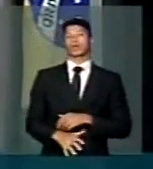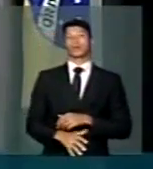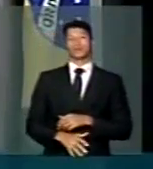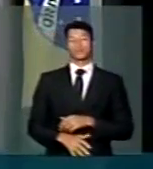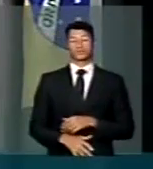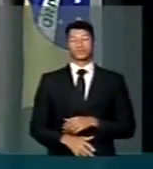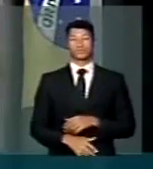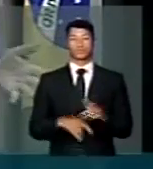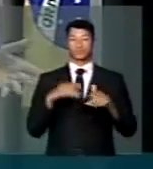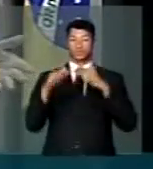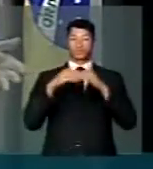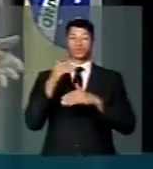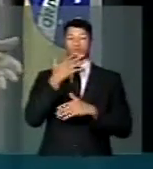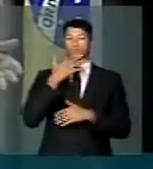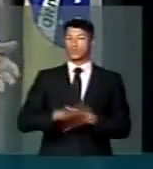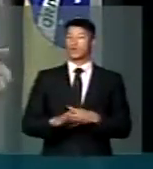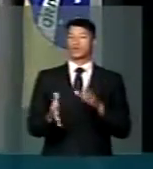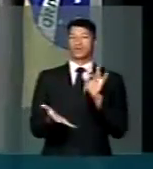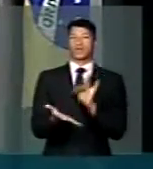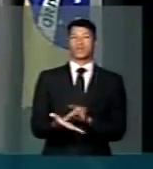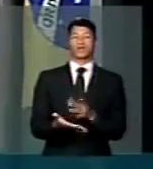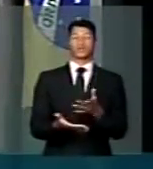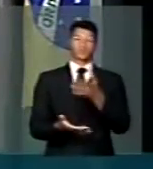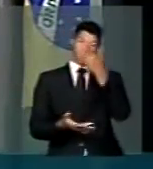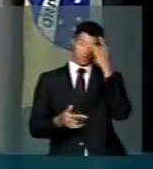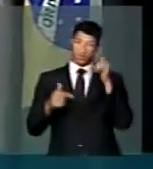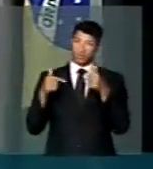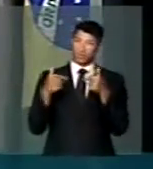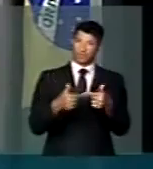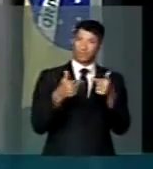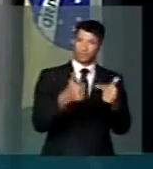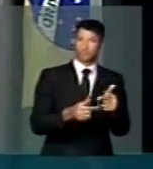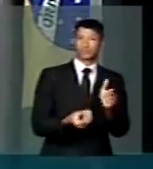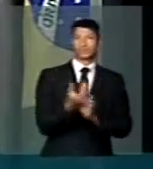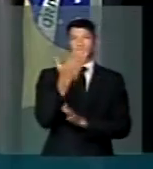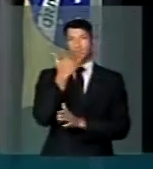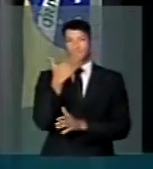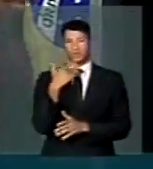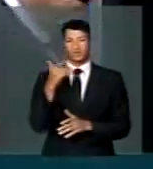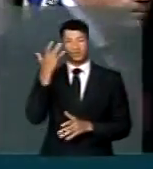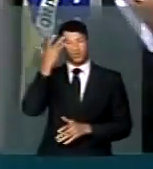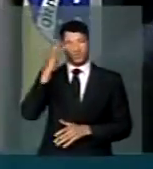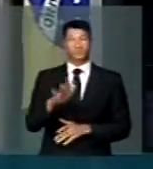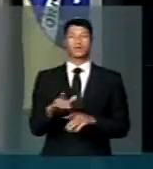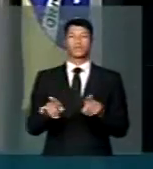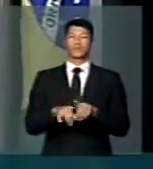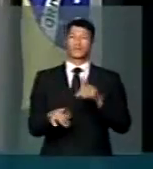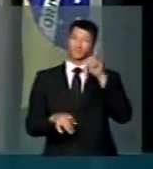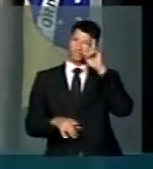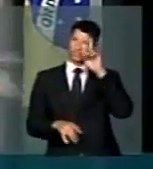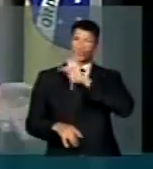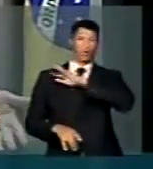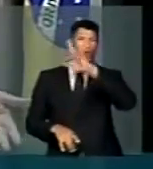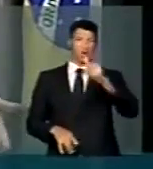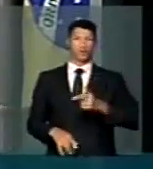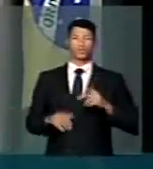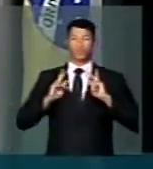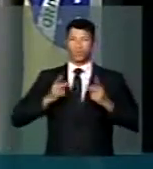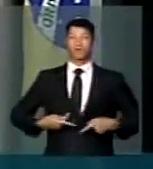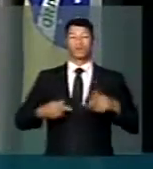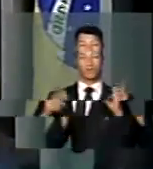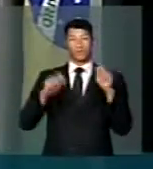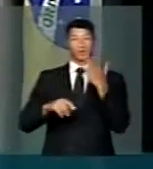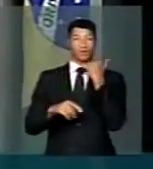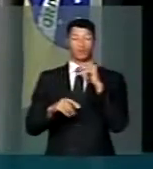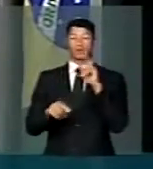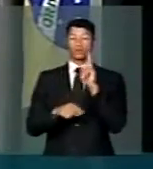agricultura desenvolva. Não conhece a realidade de quem luta no campo produzindo alimentos e não sabe que todo ser humano precisa de alimento.